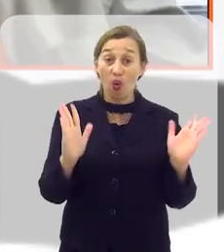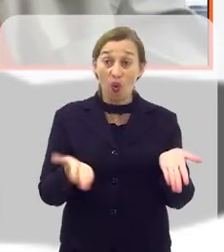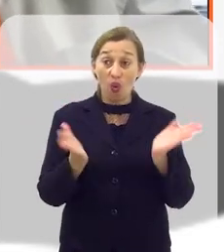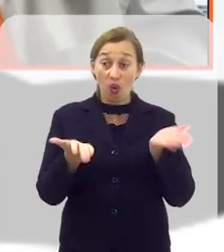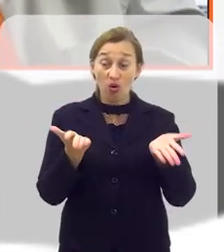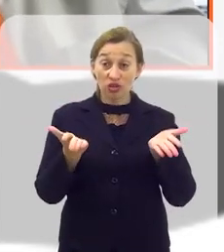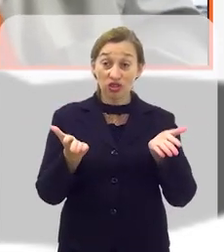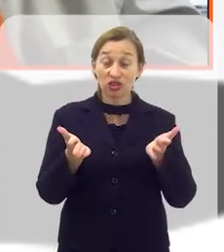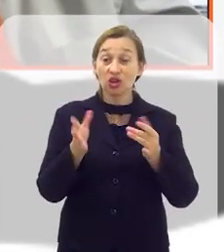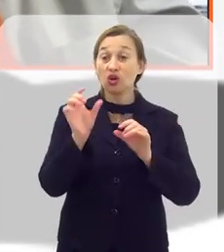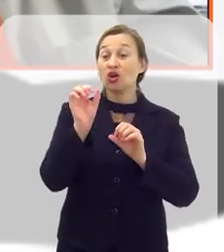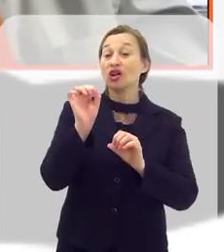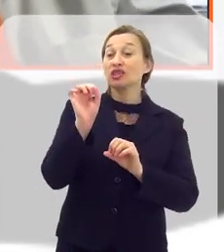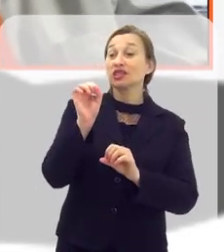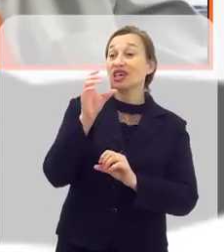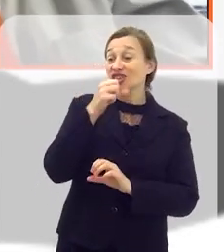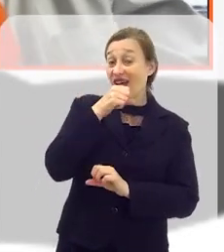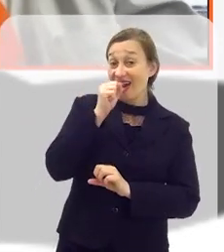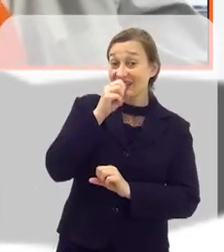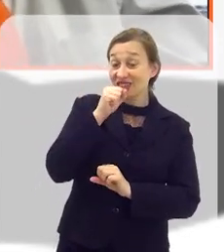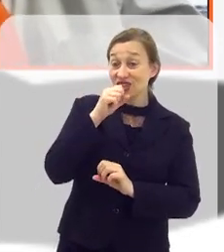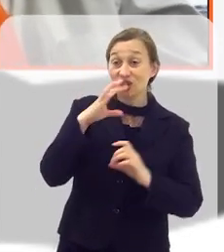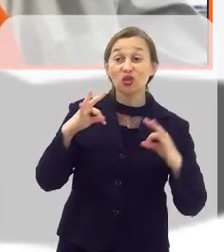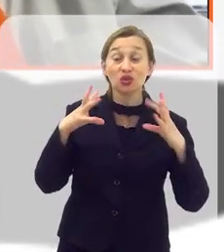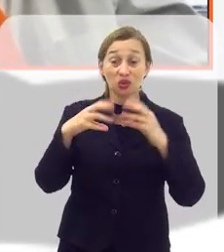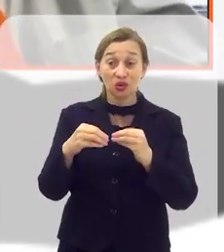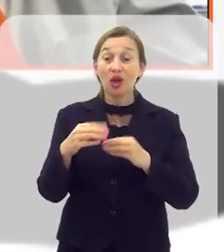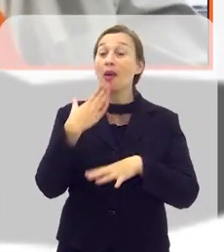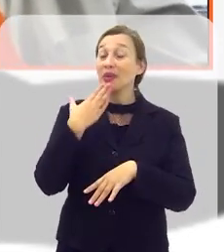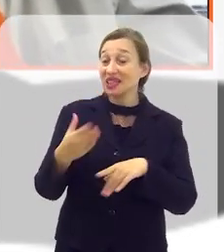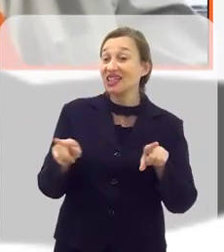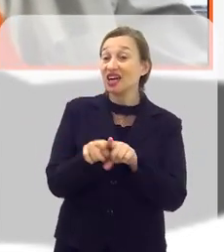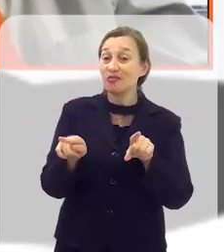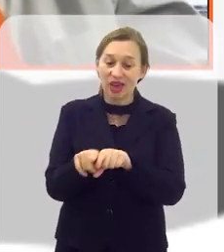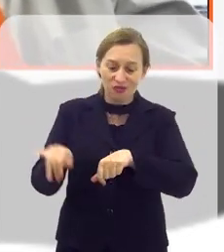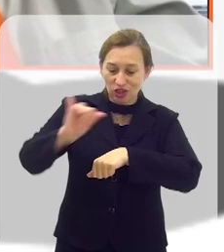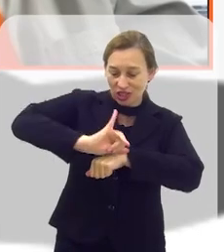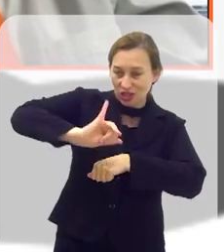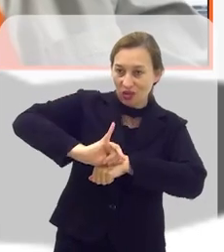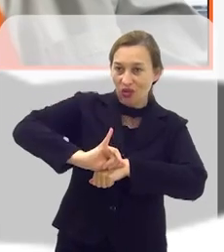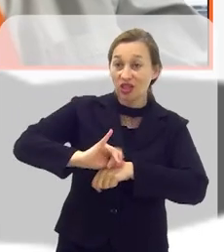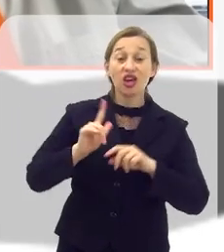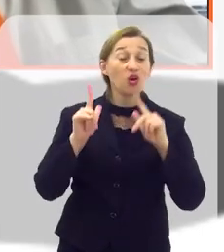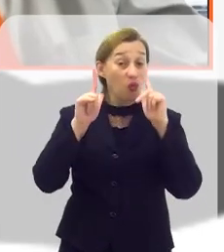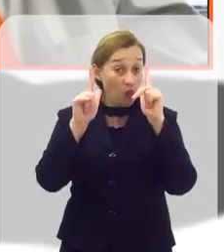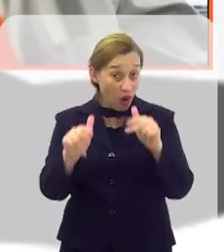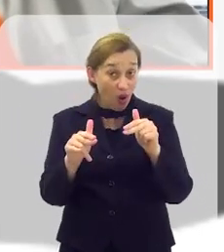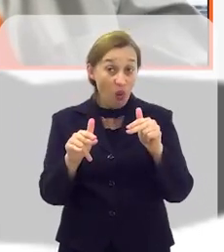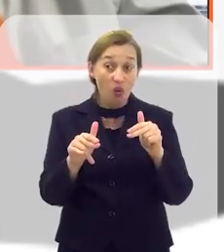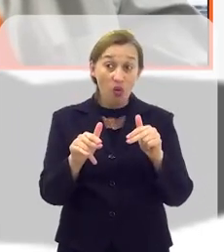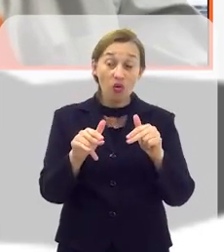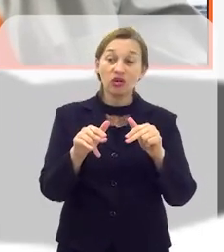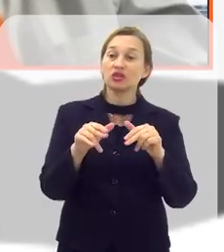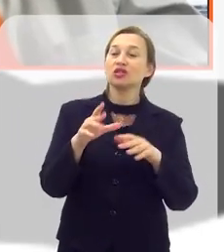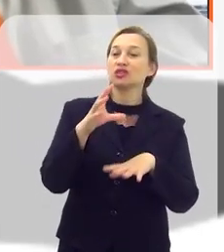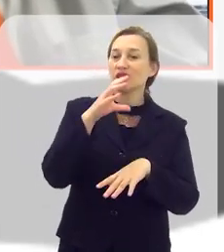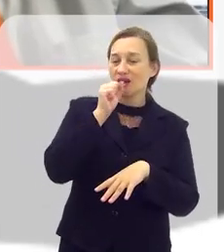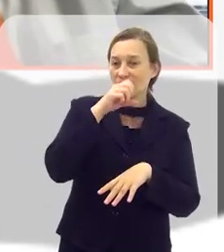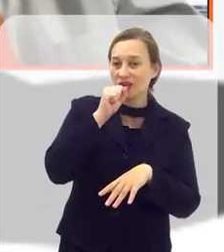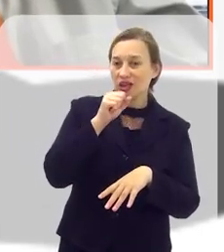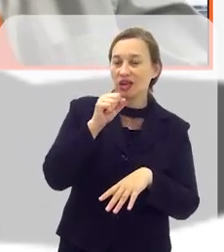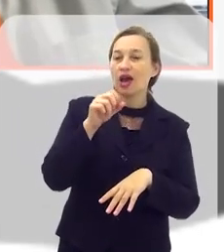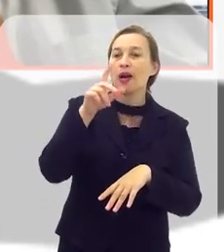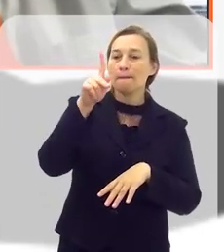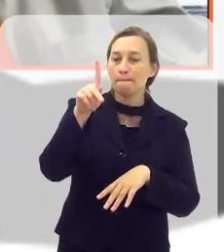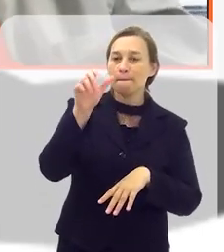hoje está iluminado. Pediu ao prefeito Neto e Volta Redonda que iluminasse o Palácio